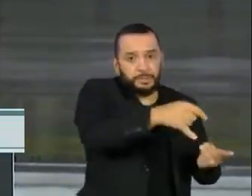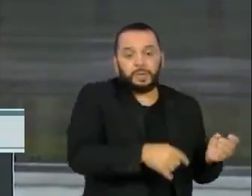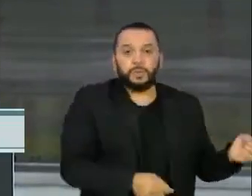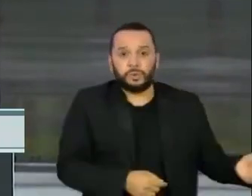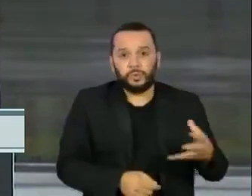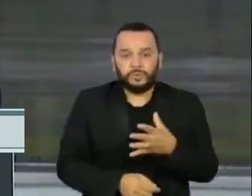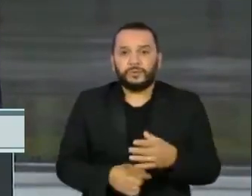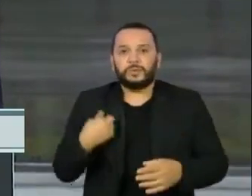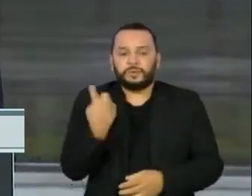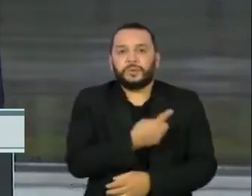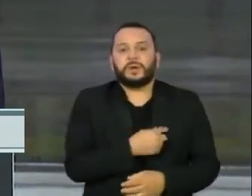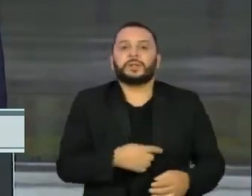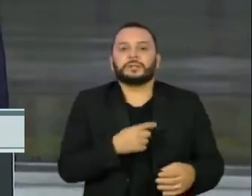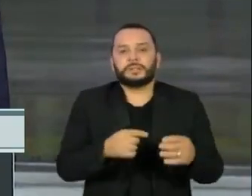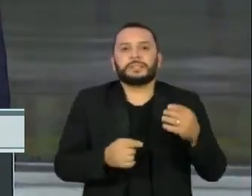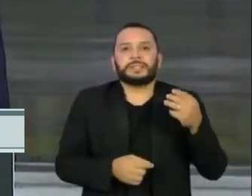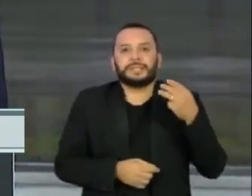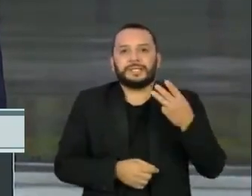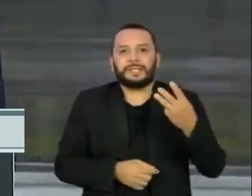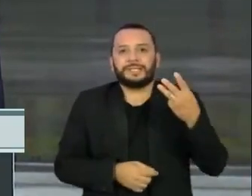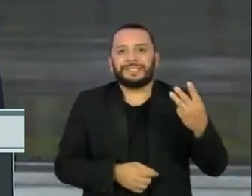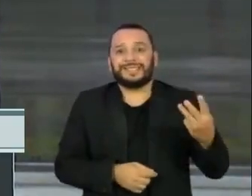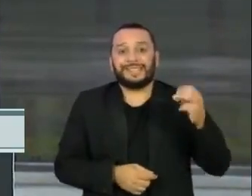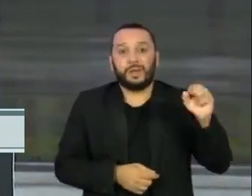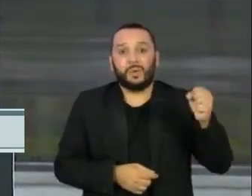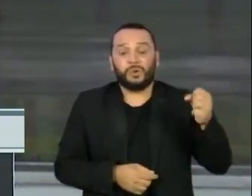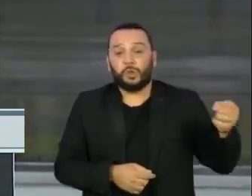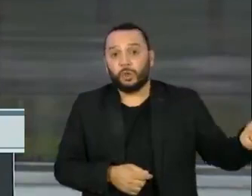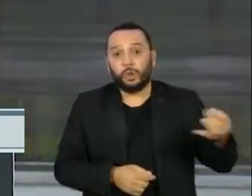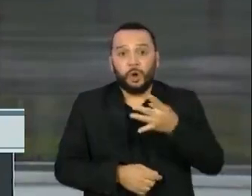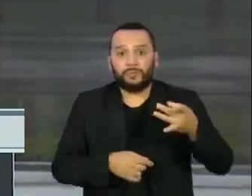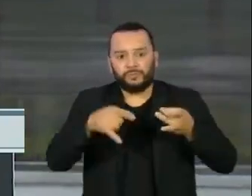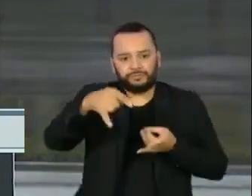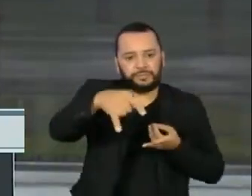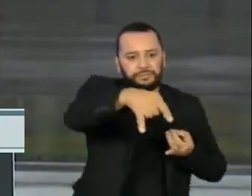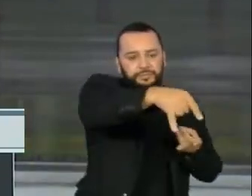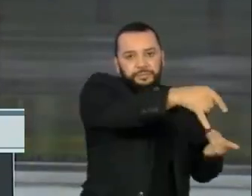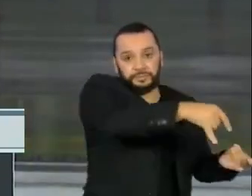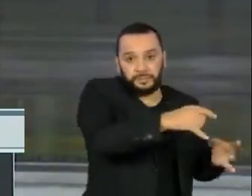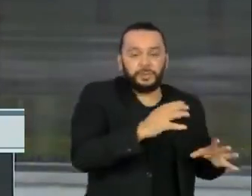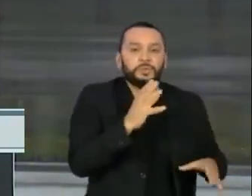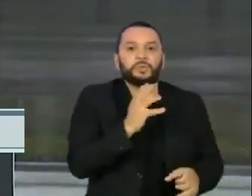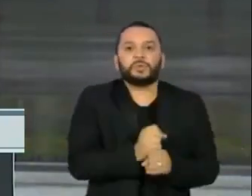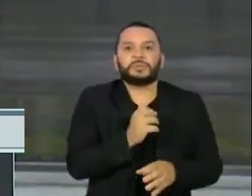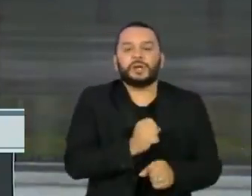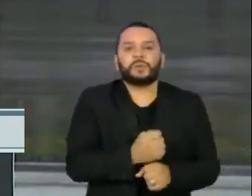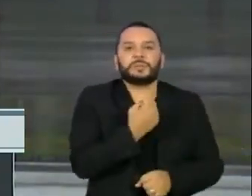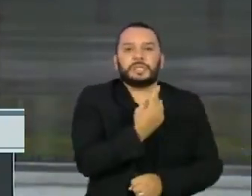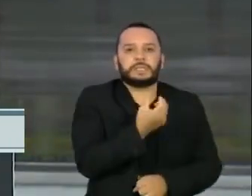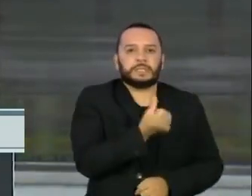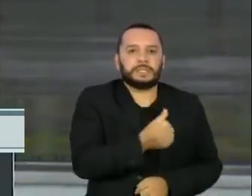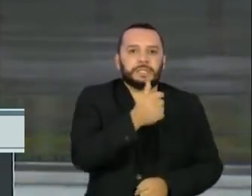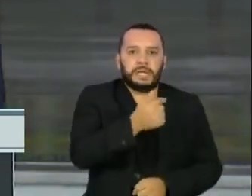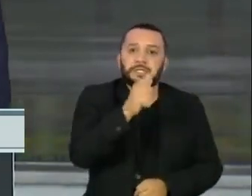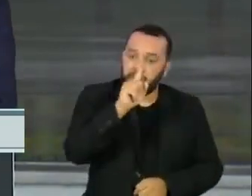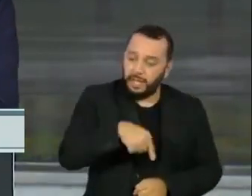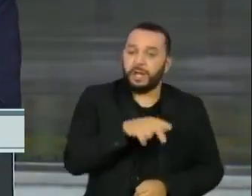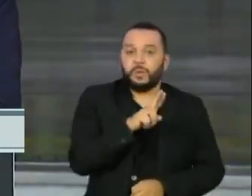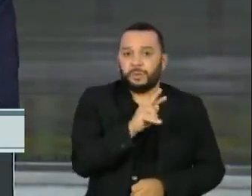338 novos leitos, sendo 167 de UTI. E,